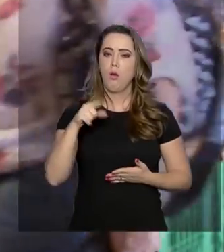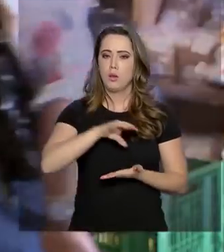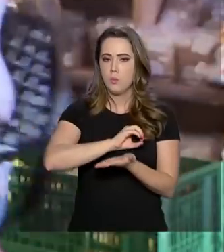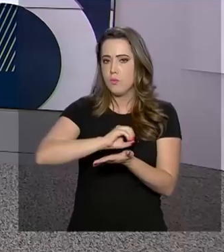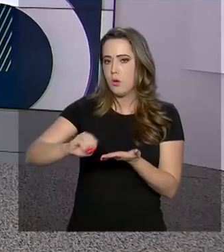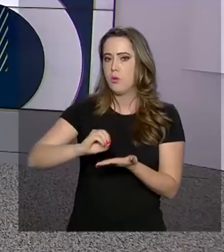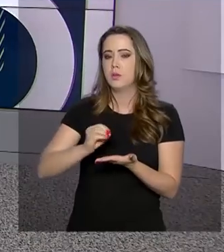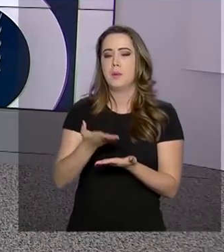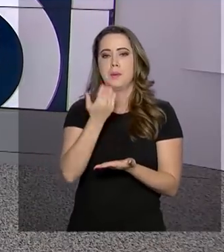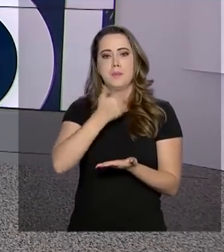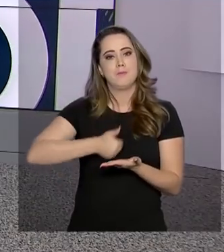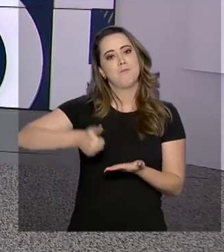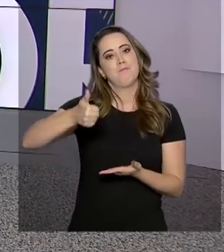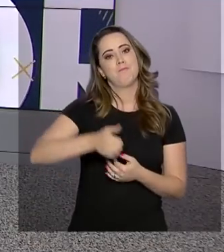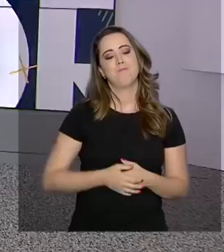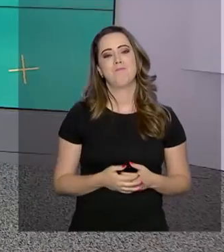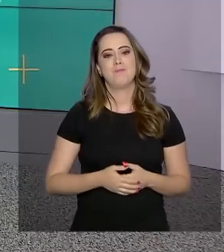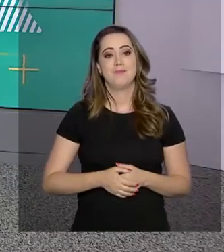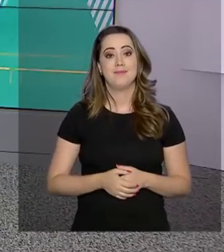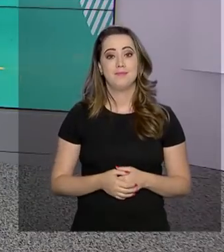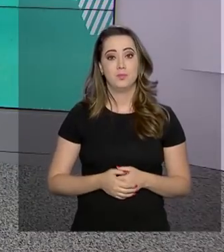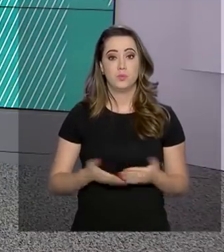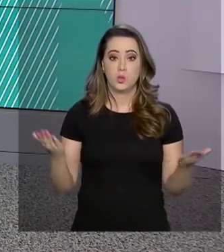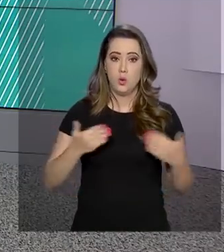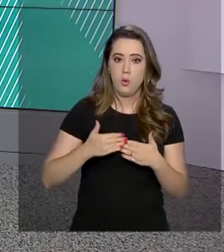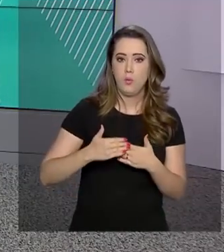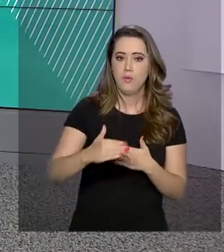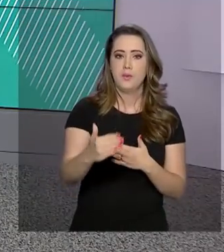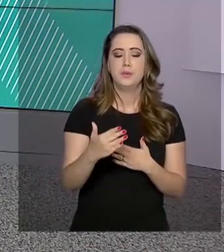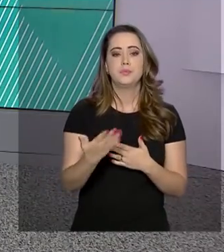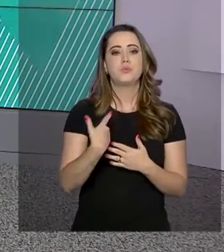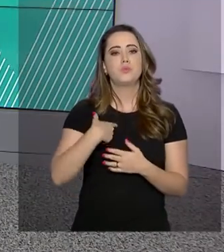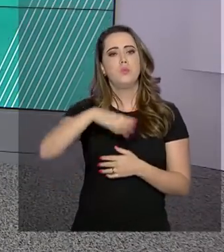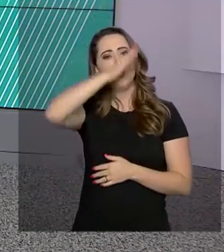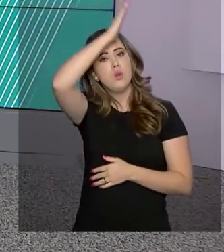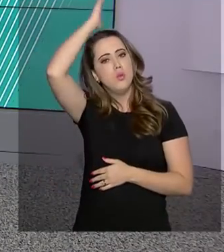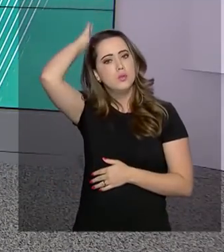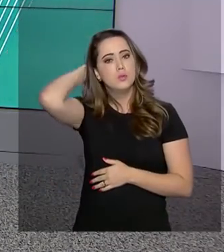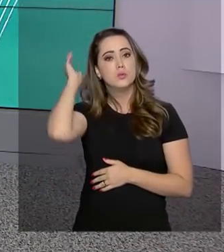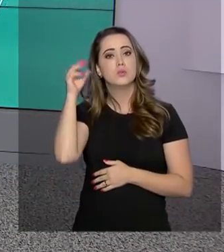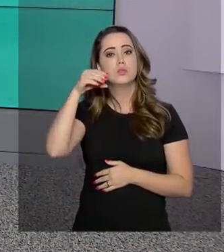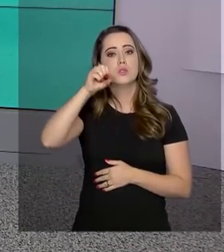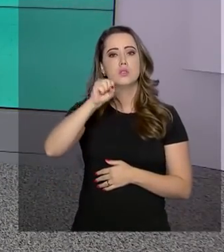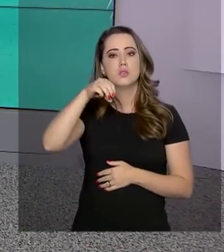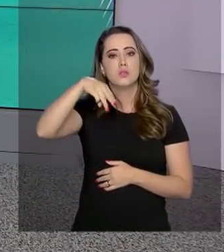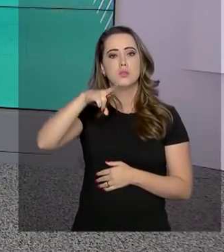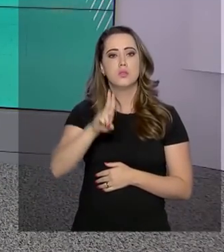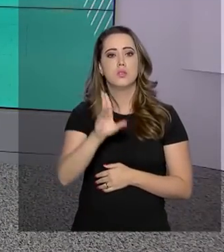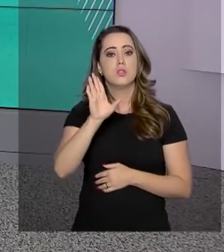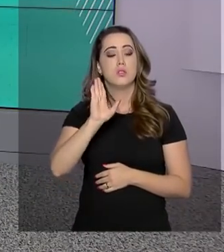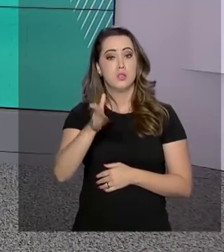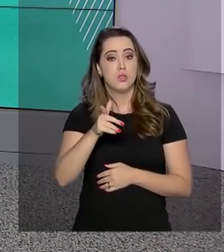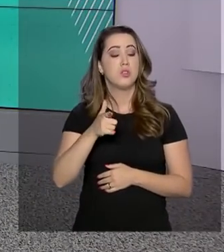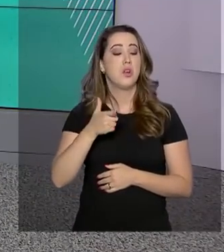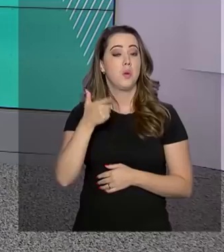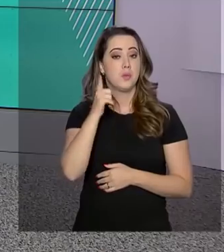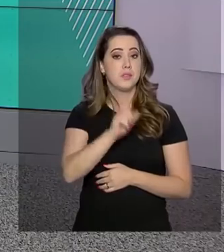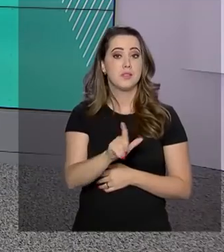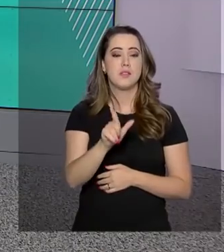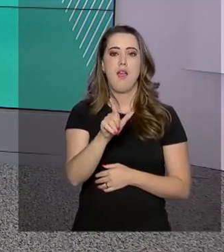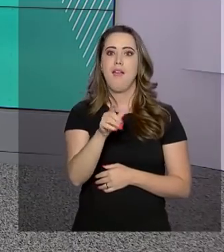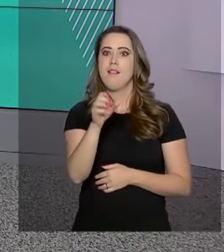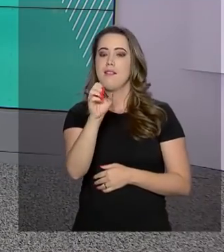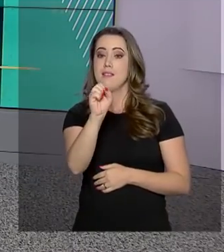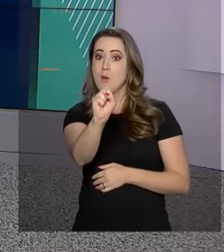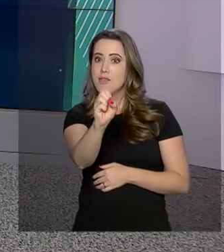saudável. E a partir de hoje, o serviço de atendimento móvel de urgência, o SAMU, já consegue atender